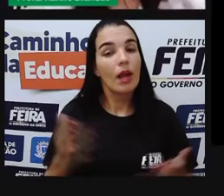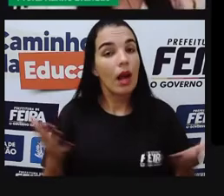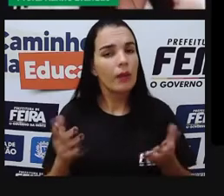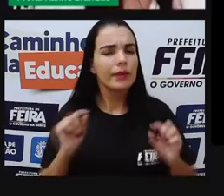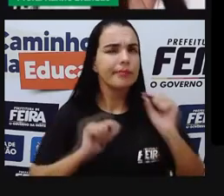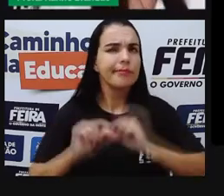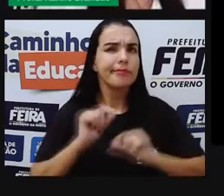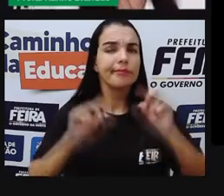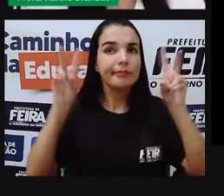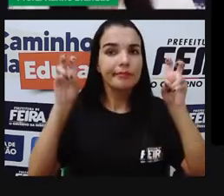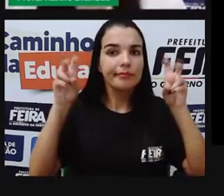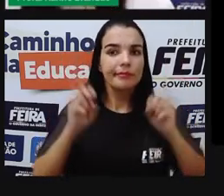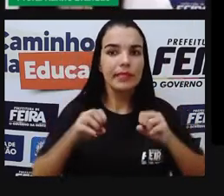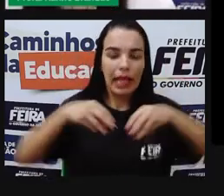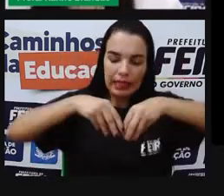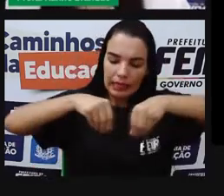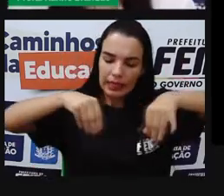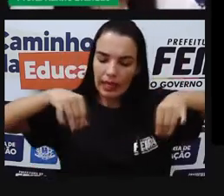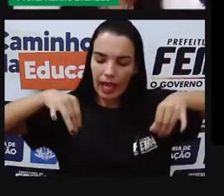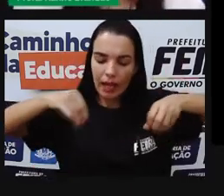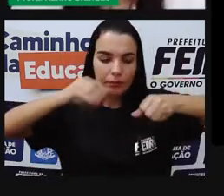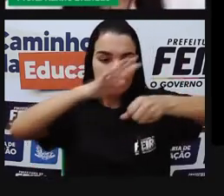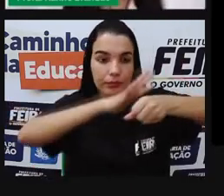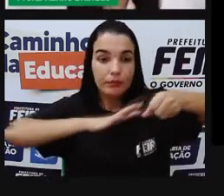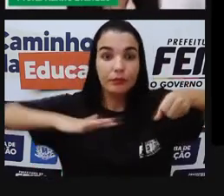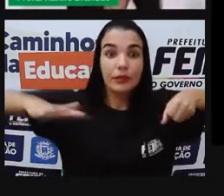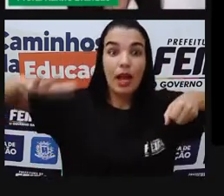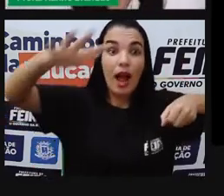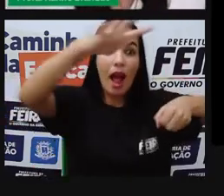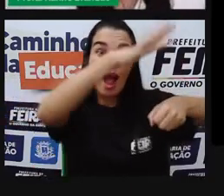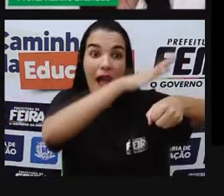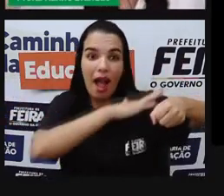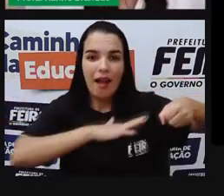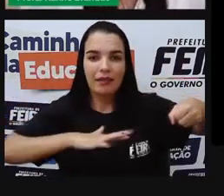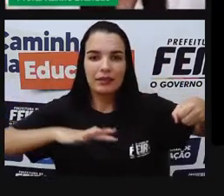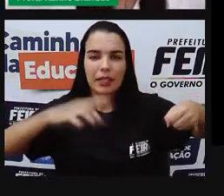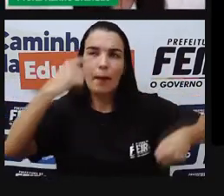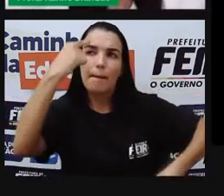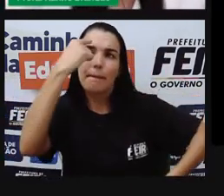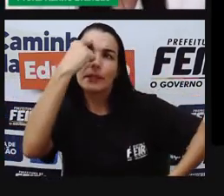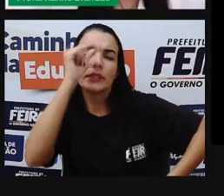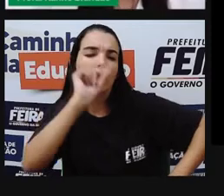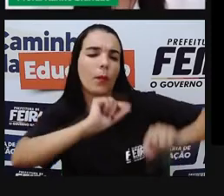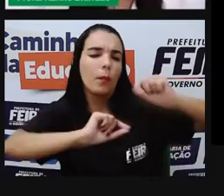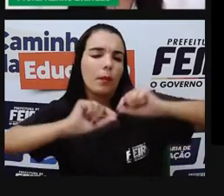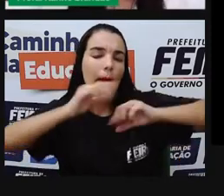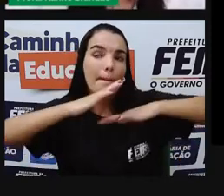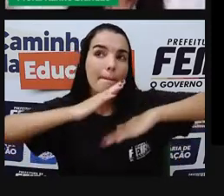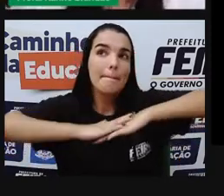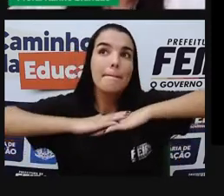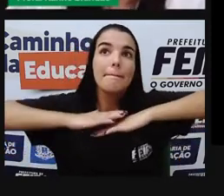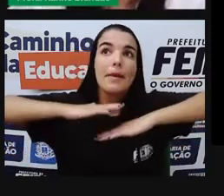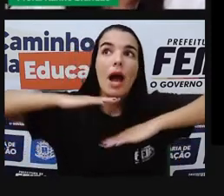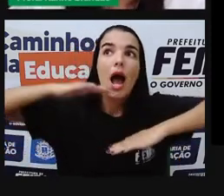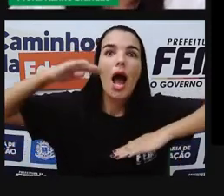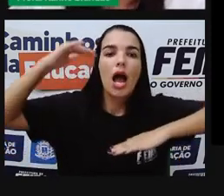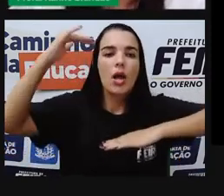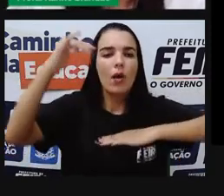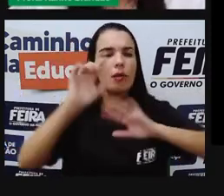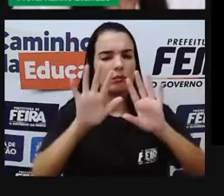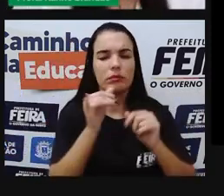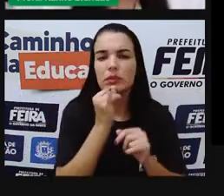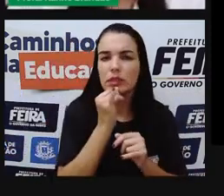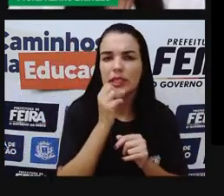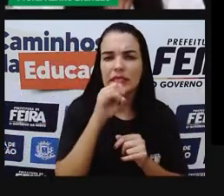lá. Quando a gente fala da Terra e do universo, a gente tem que pensar em algo maior. Se eu estivesse passeando no universo,